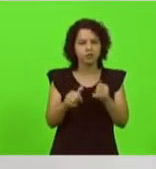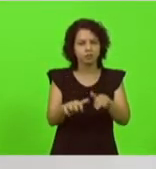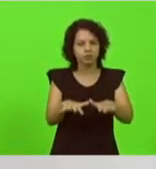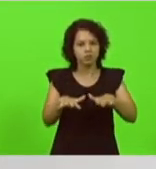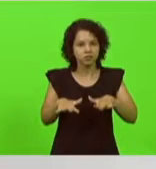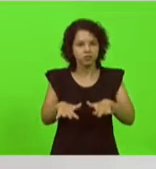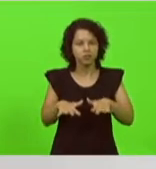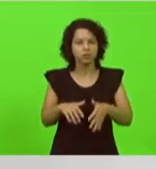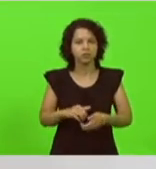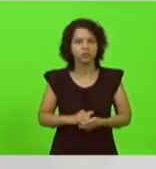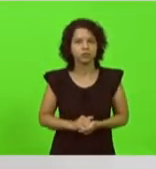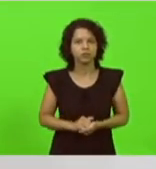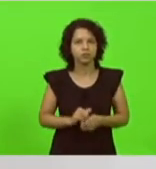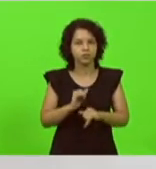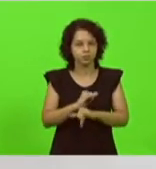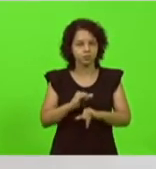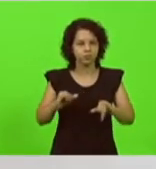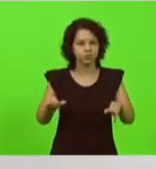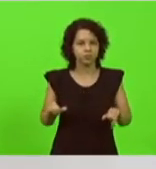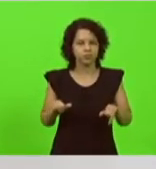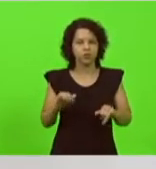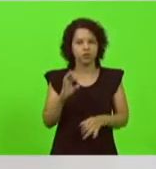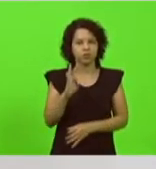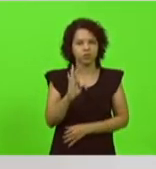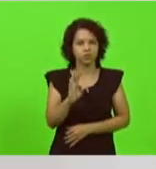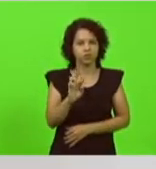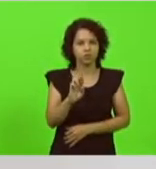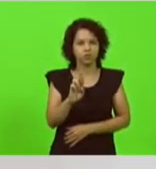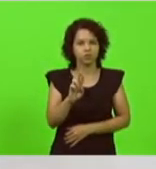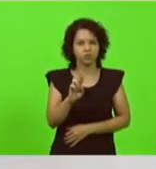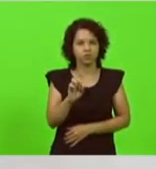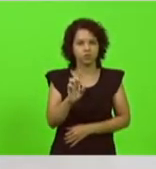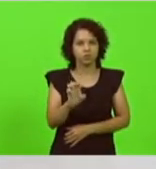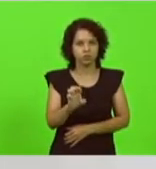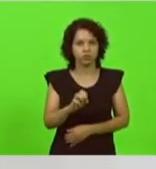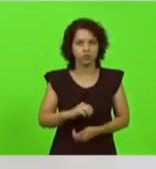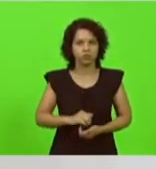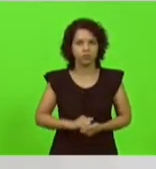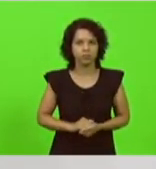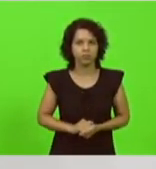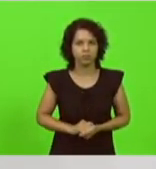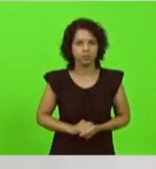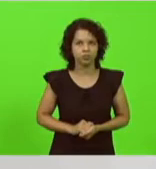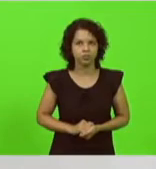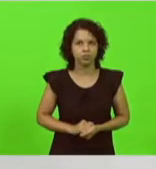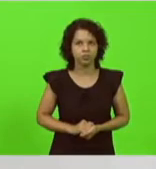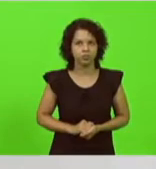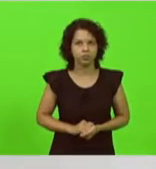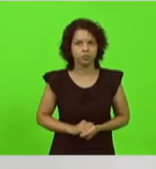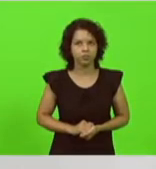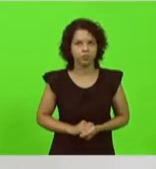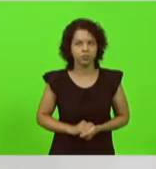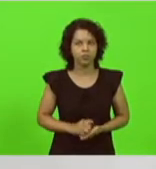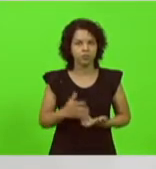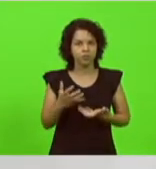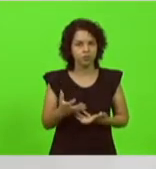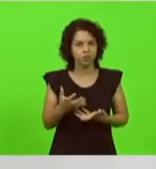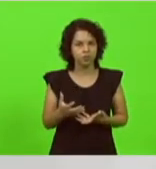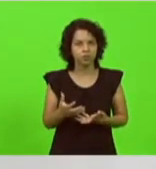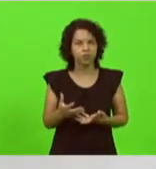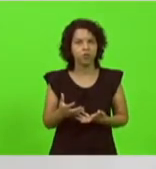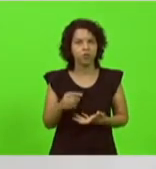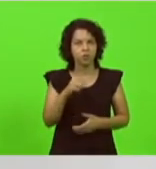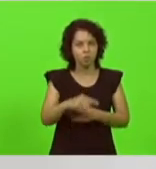e comunico o falecimento da dona Trude Pereira que Deus a tenha obviamente que nesse mundo alguns vão